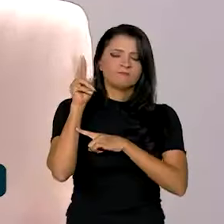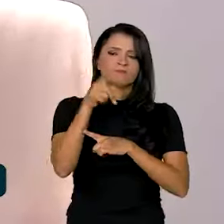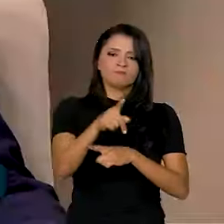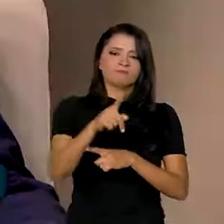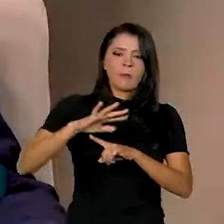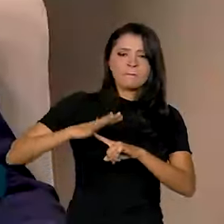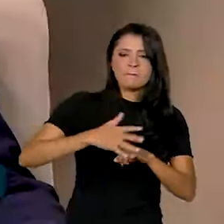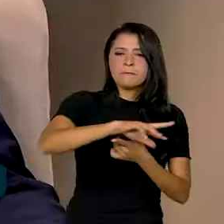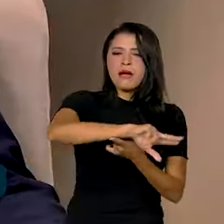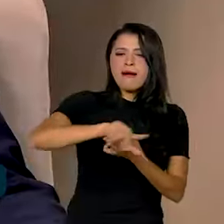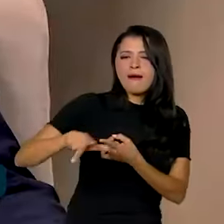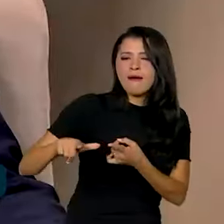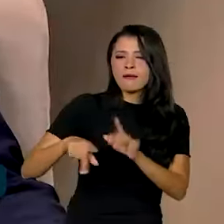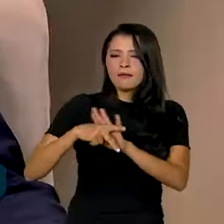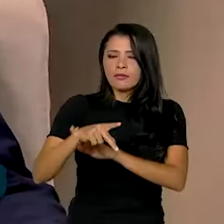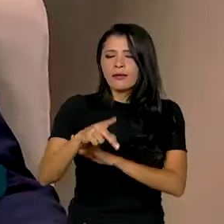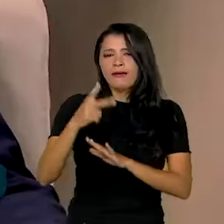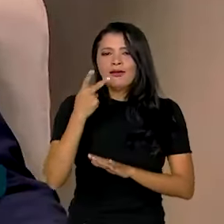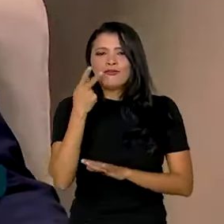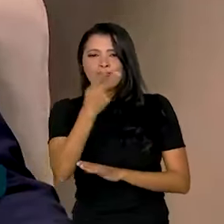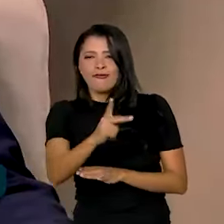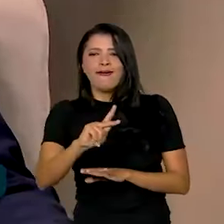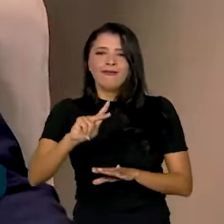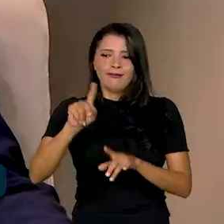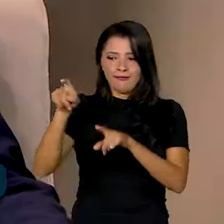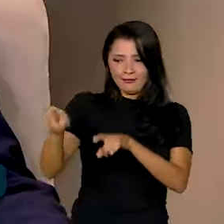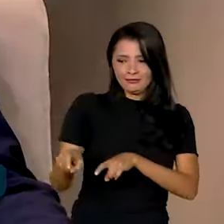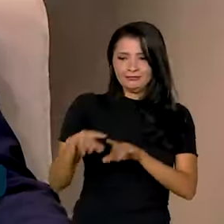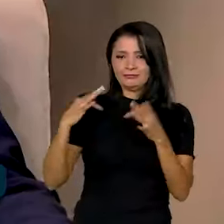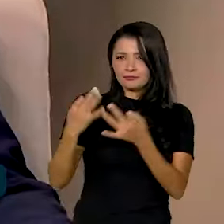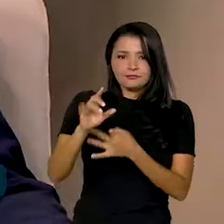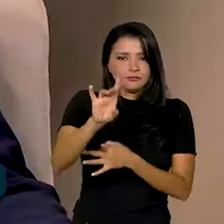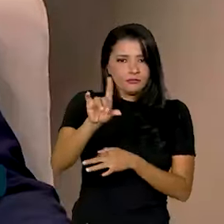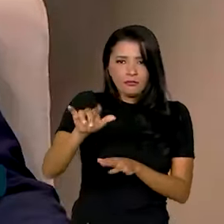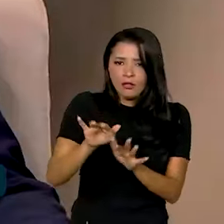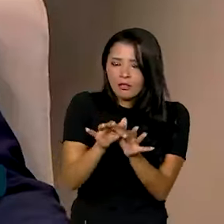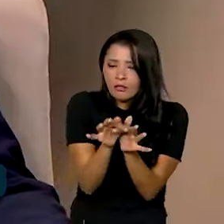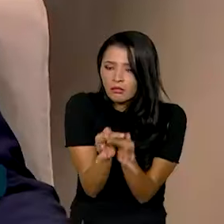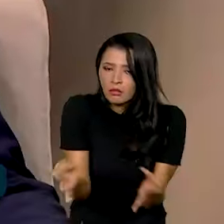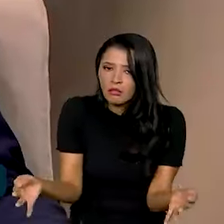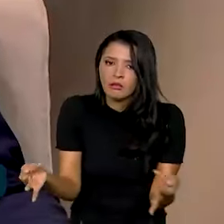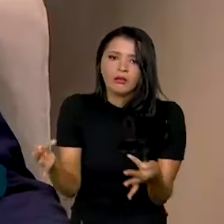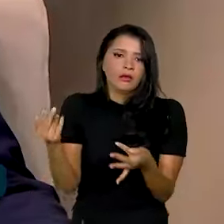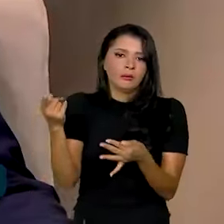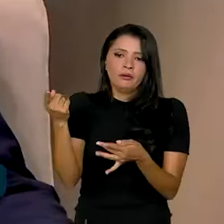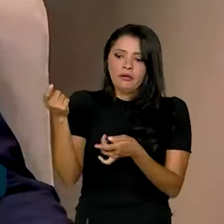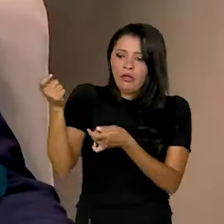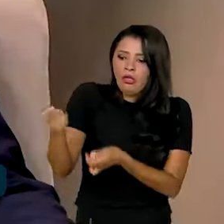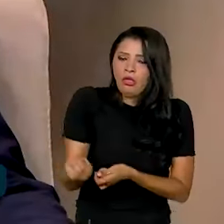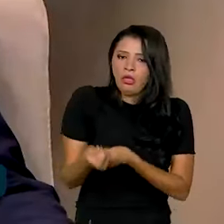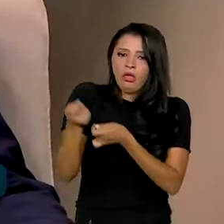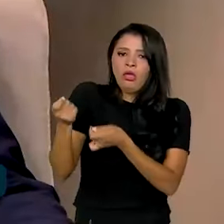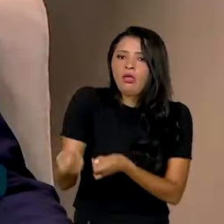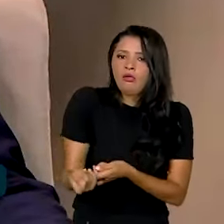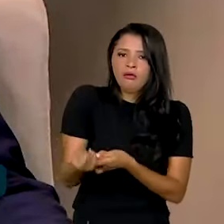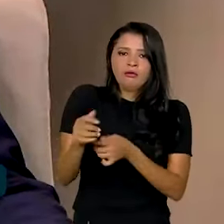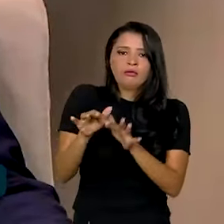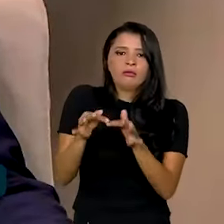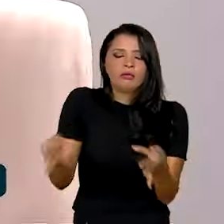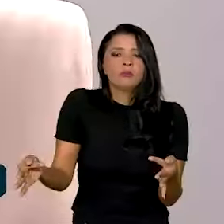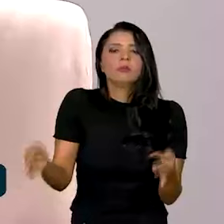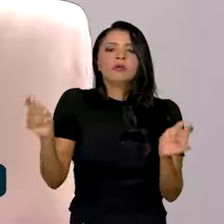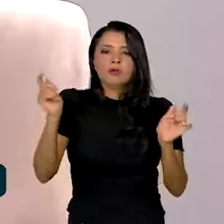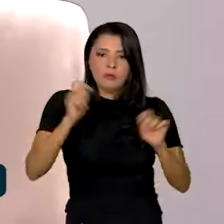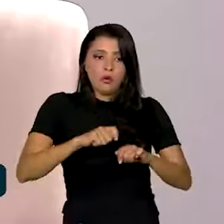máquinas? Porque a gente fala de agricultura familiar, e não é só uma agricultura de técnicas rudimentares. Mas é possível, dentro da